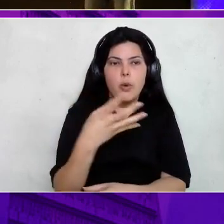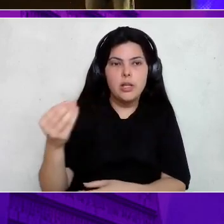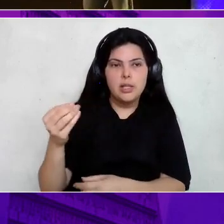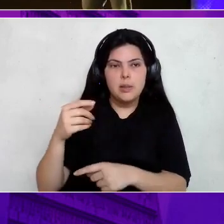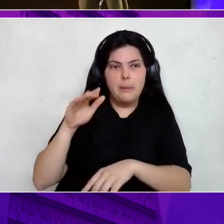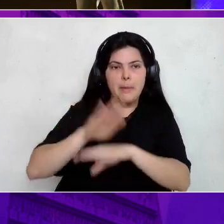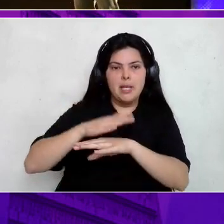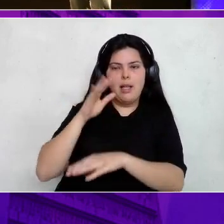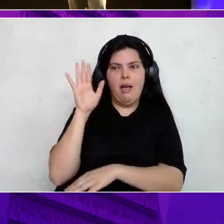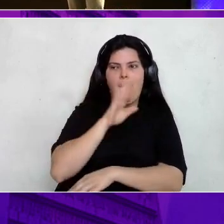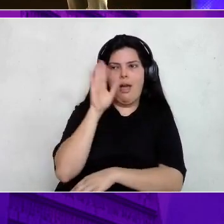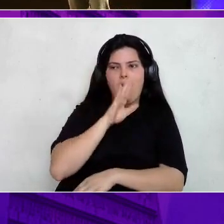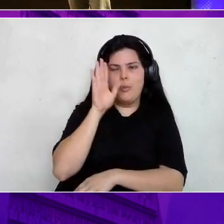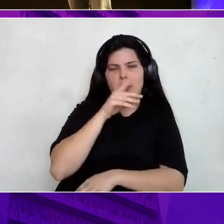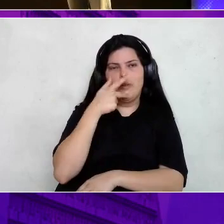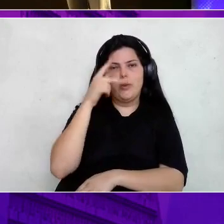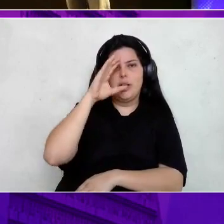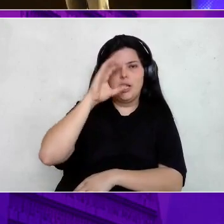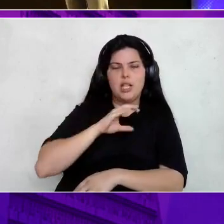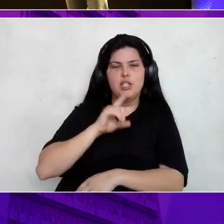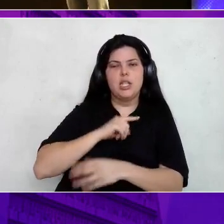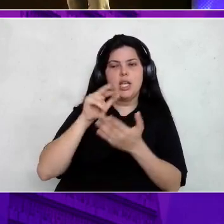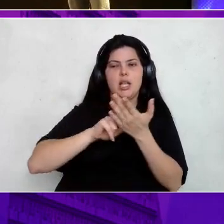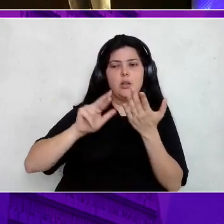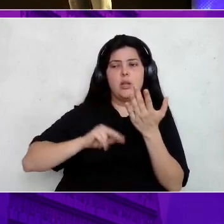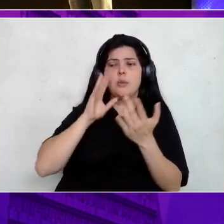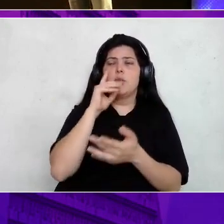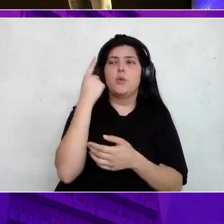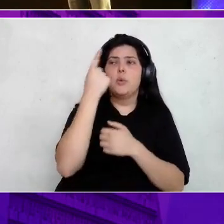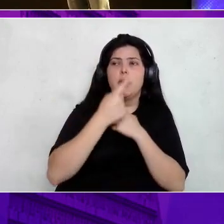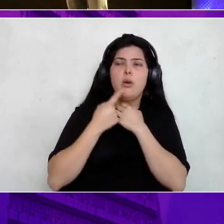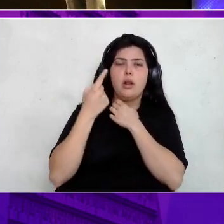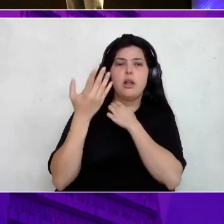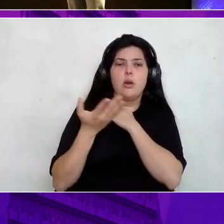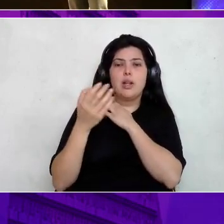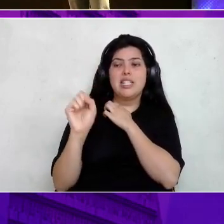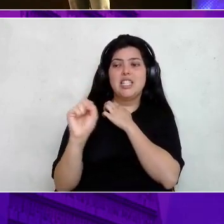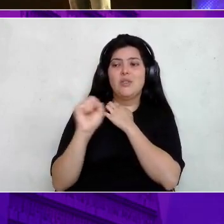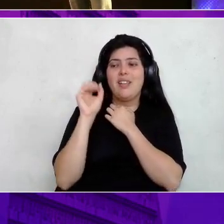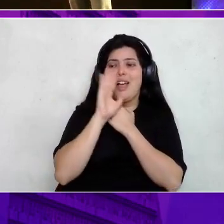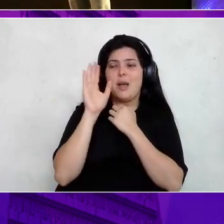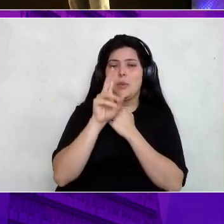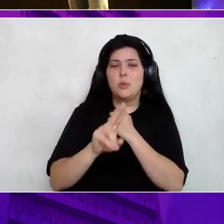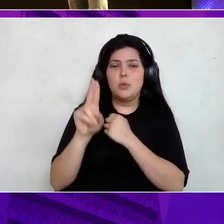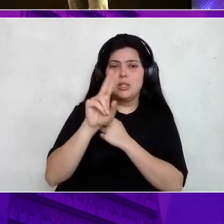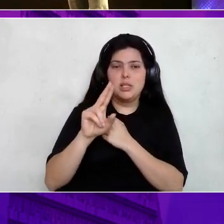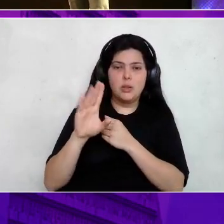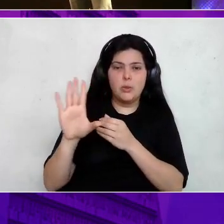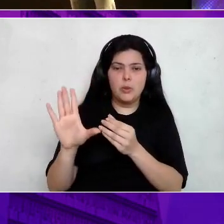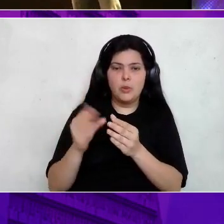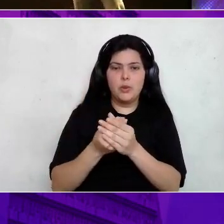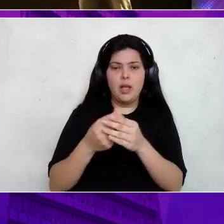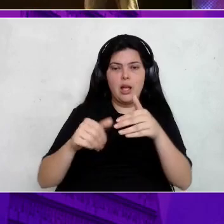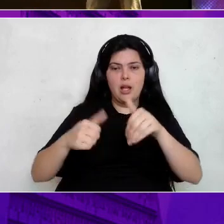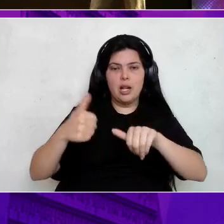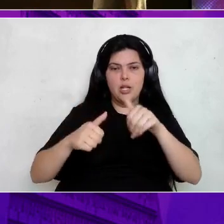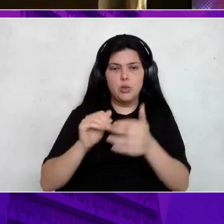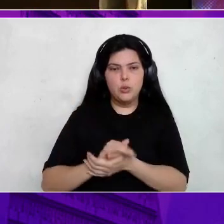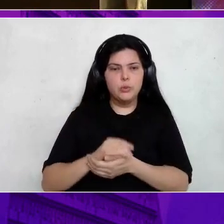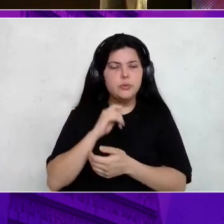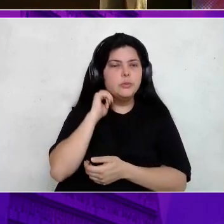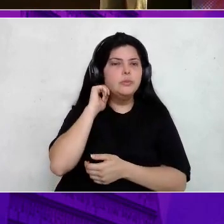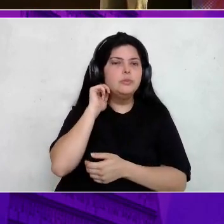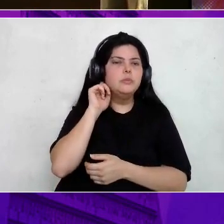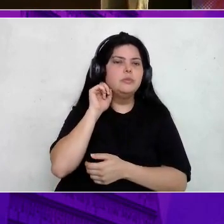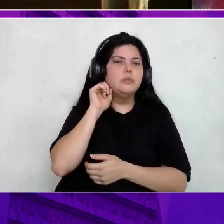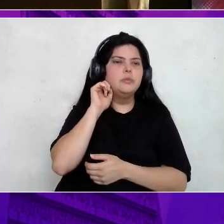falando de clientes que tinham relatórios que levavam uma hora, a gente baixou para segundo, só utilizando esse cluster analítico, tá? E como que ele funciona? Ele serve